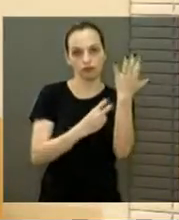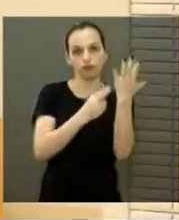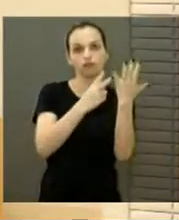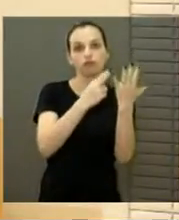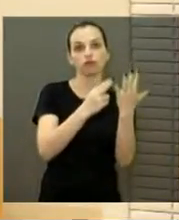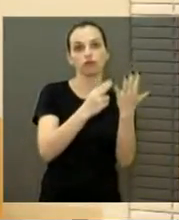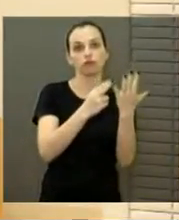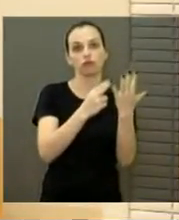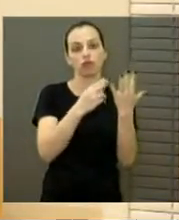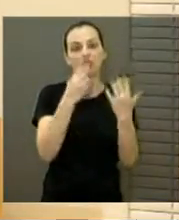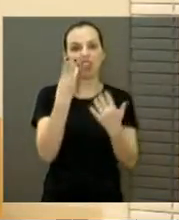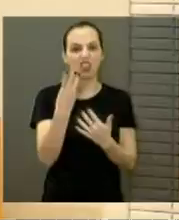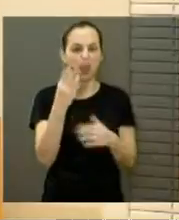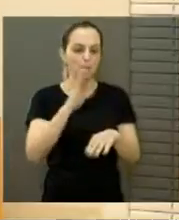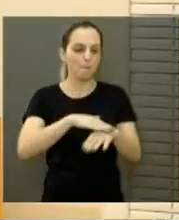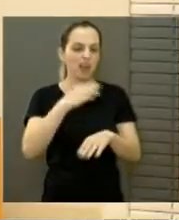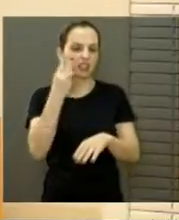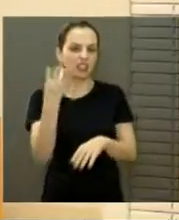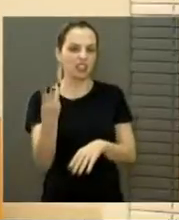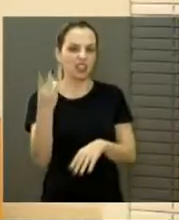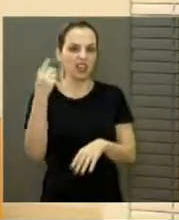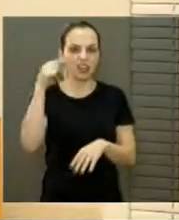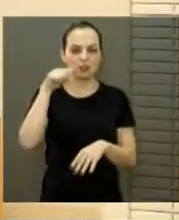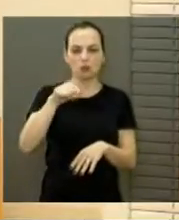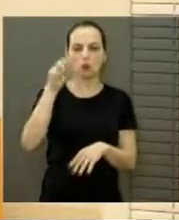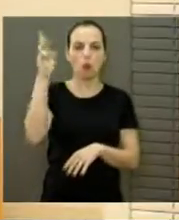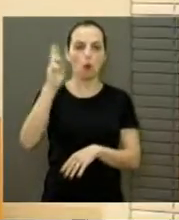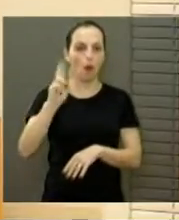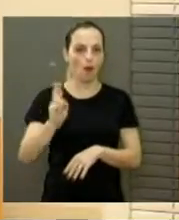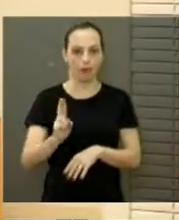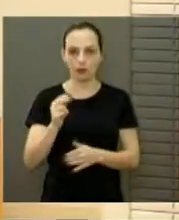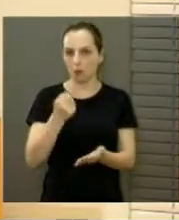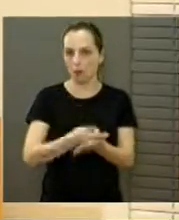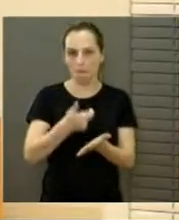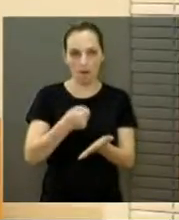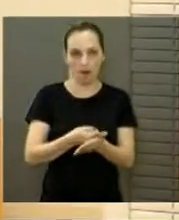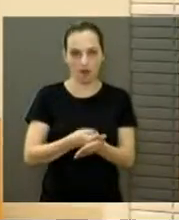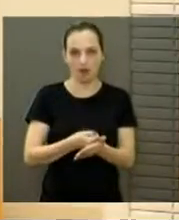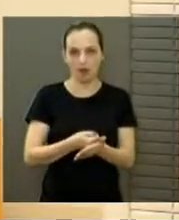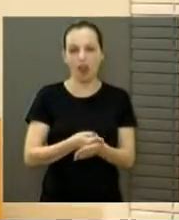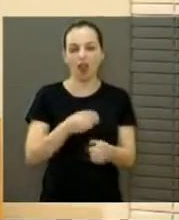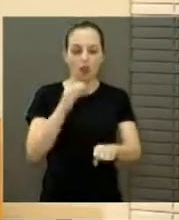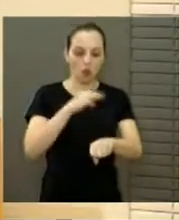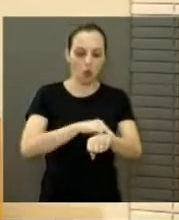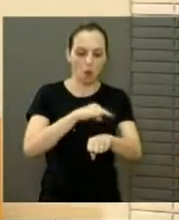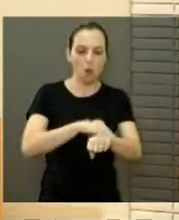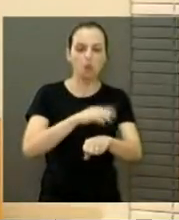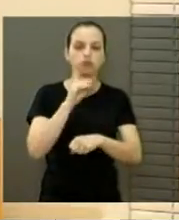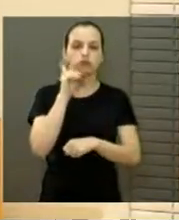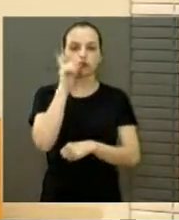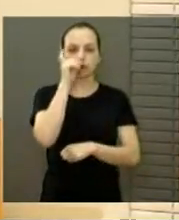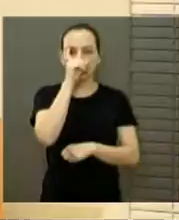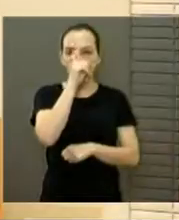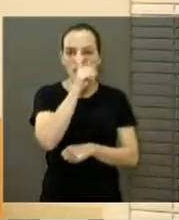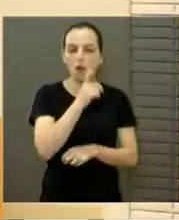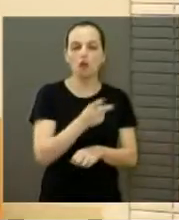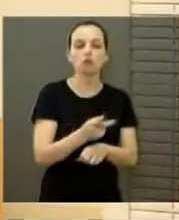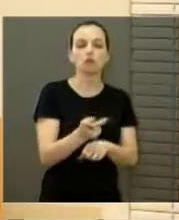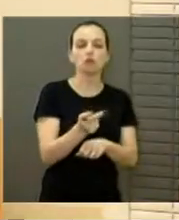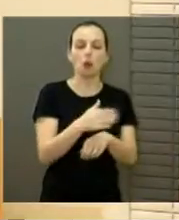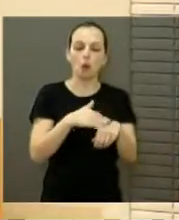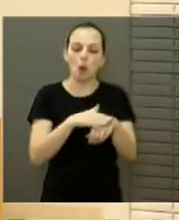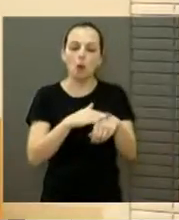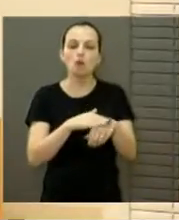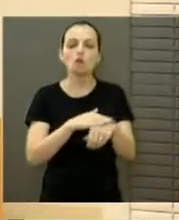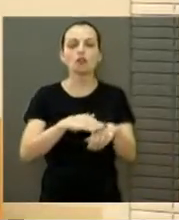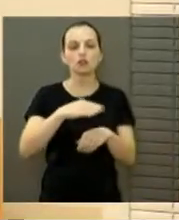3, 3.100 e pouco, não é brincadeira. Num momento difícil, eu procurei o prefeito Adinho Silva, eu quero